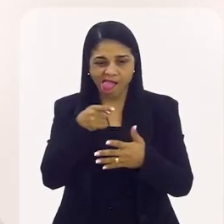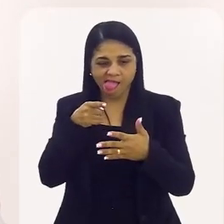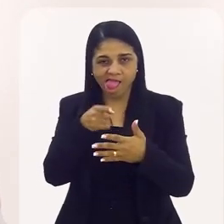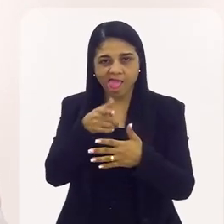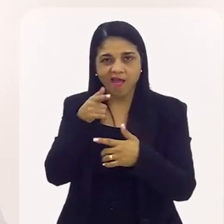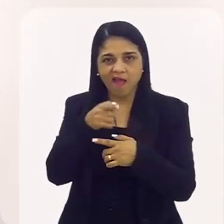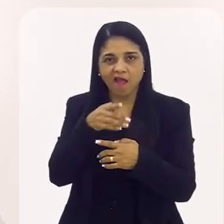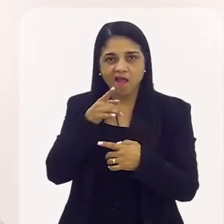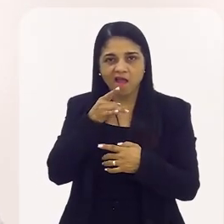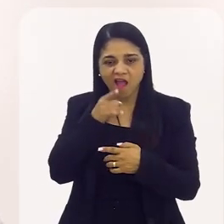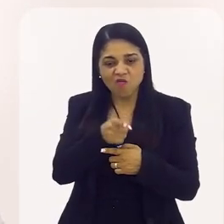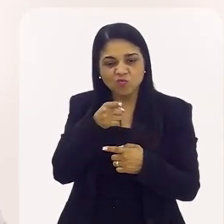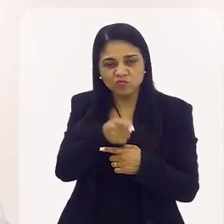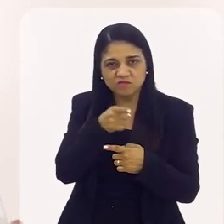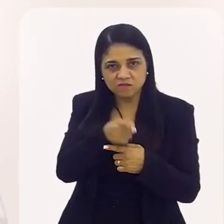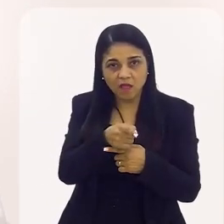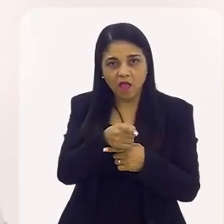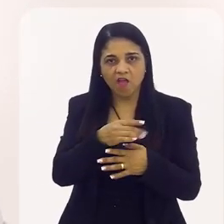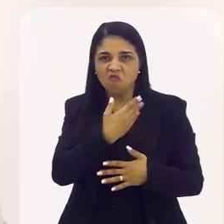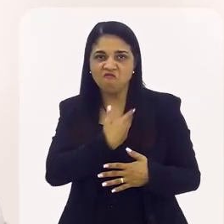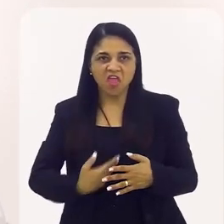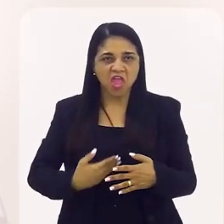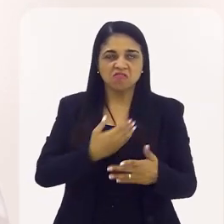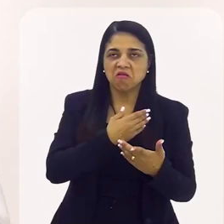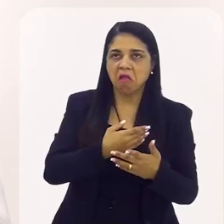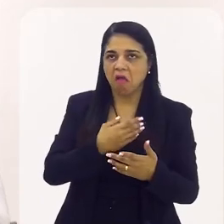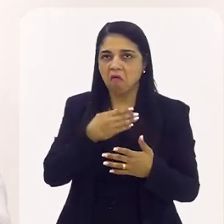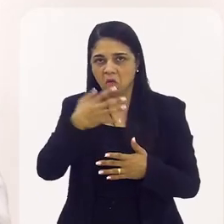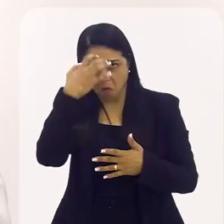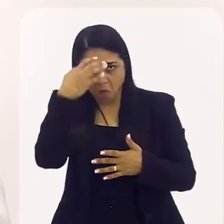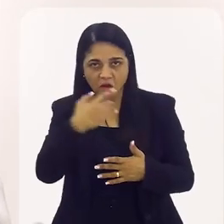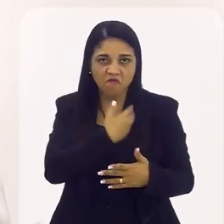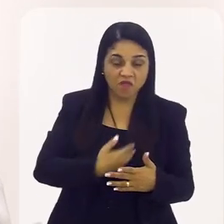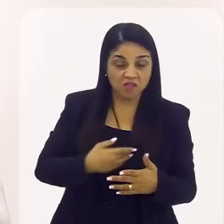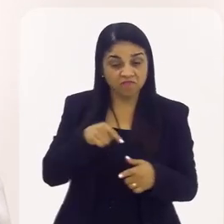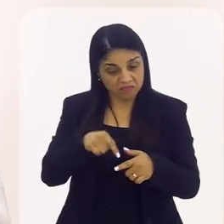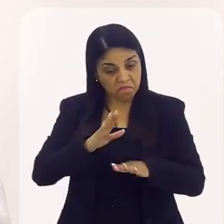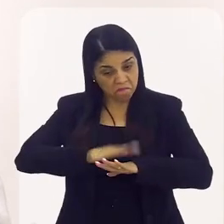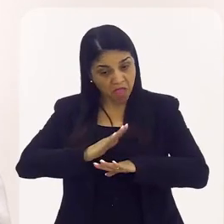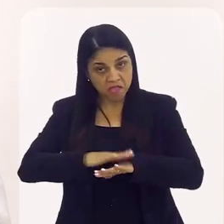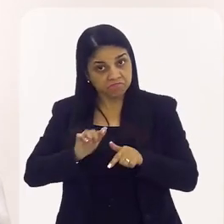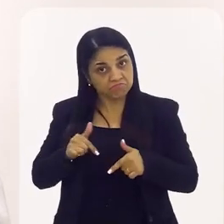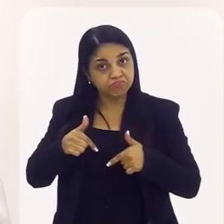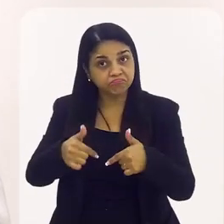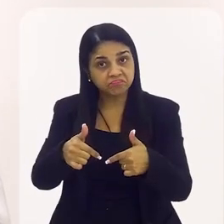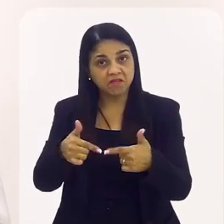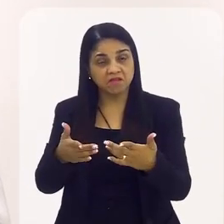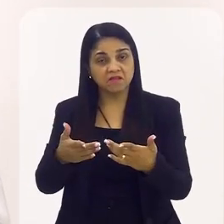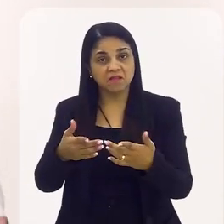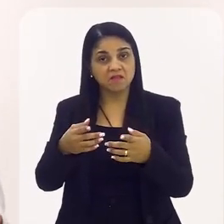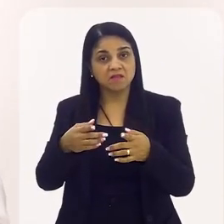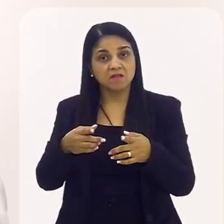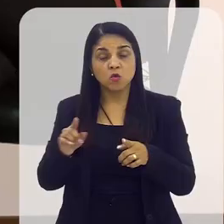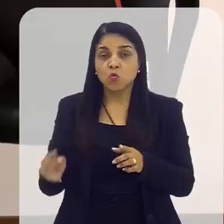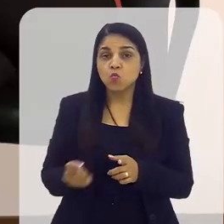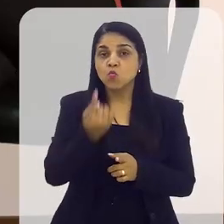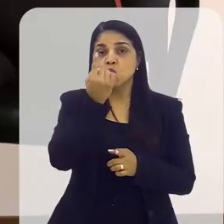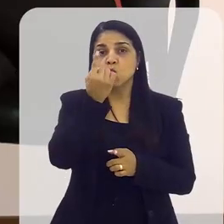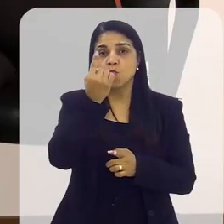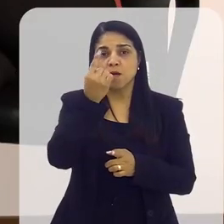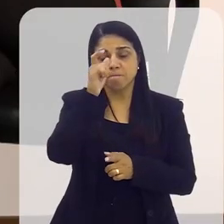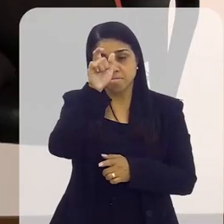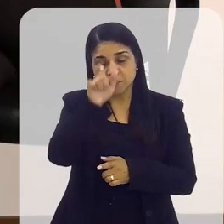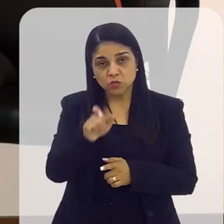de A, de B ou de C, de governo tal, governo... Faça! Faça! Só tem uma